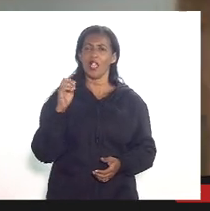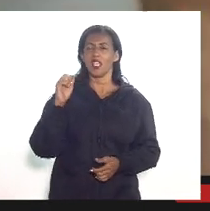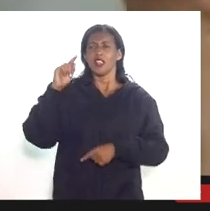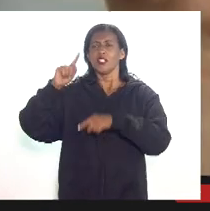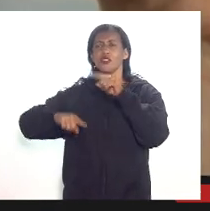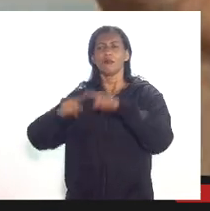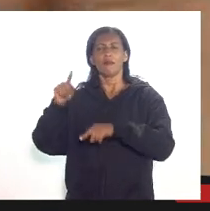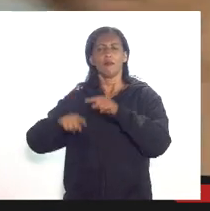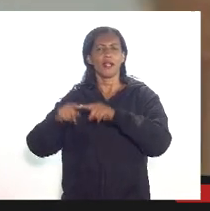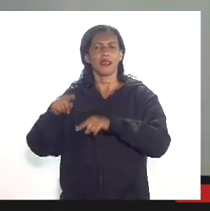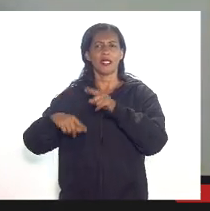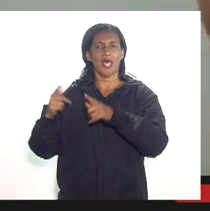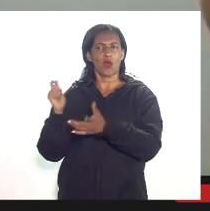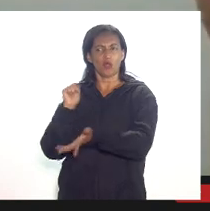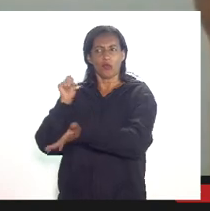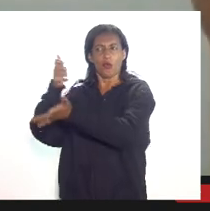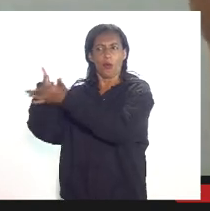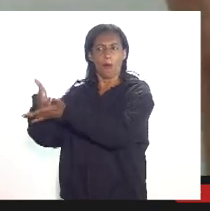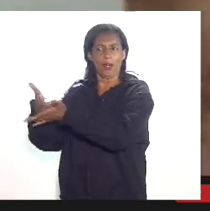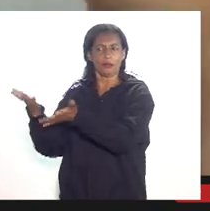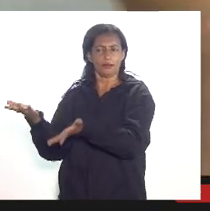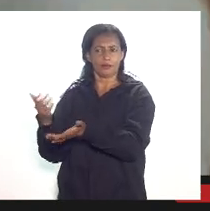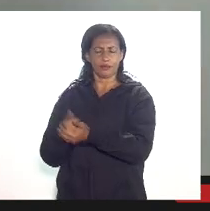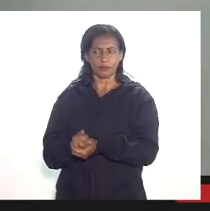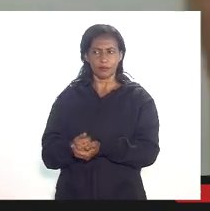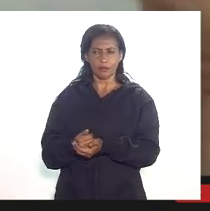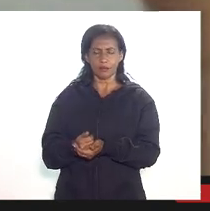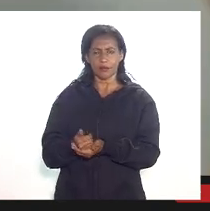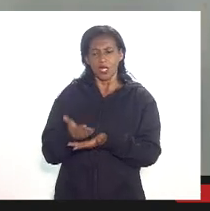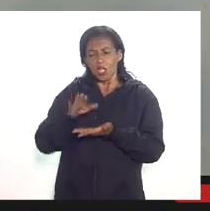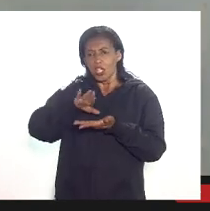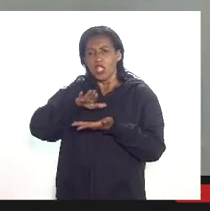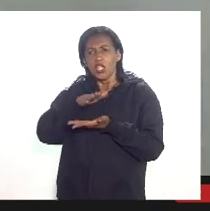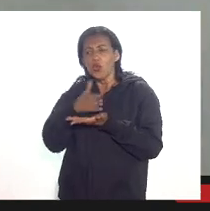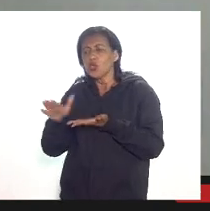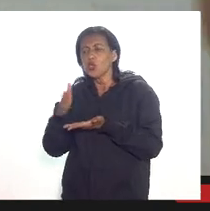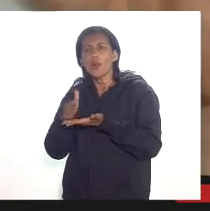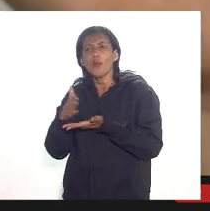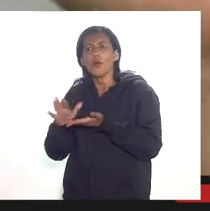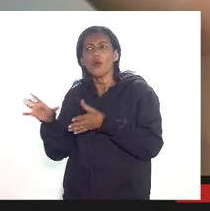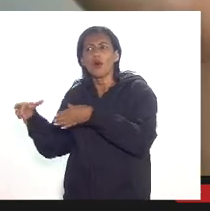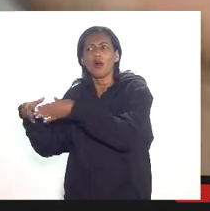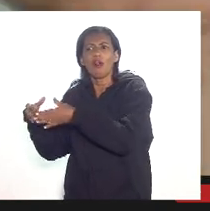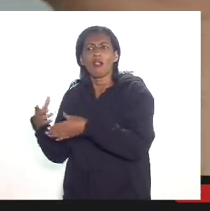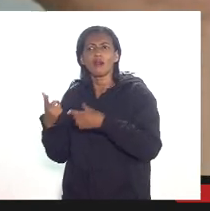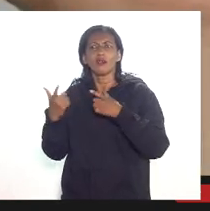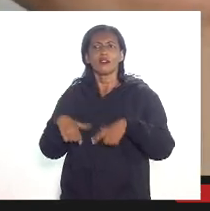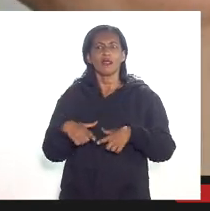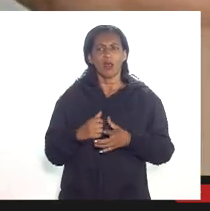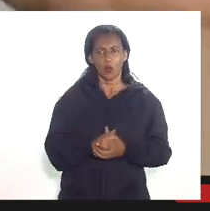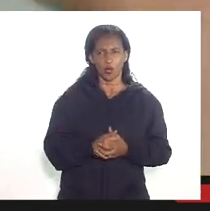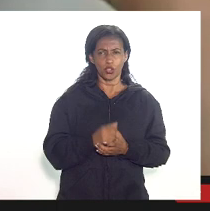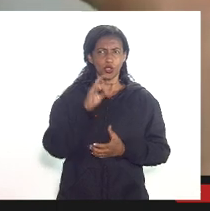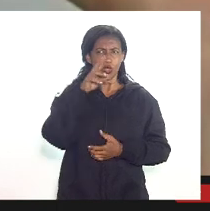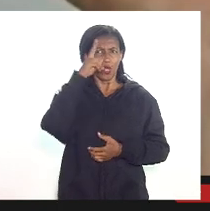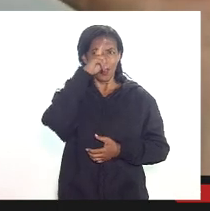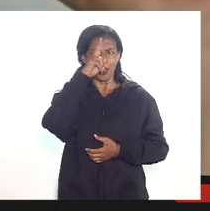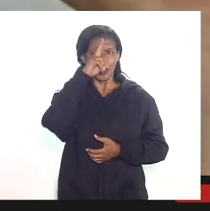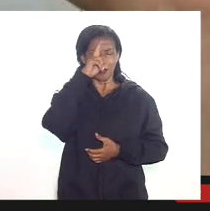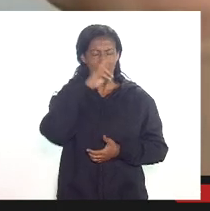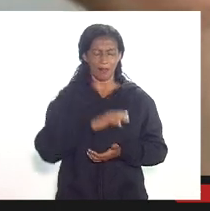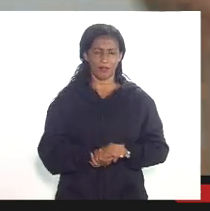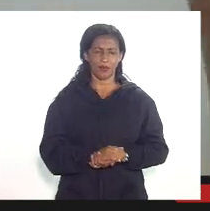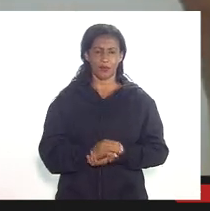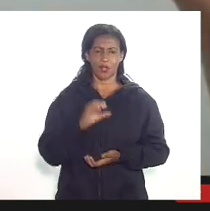exploração e produção mas eu pergunto para os senhores e o resto refiro distribuição vou dar um exemplo aqui só para nós pensarmos Comperge